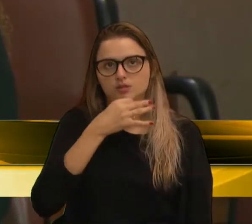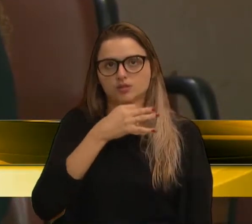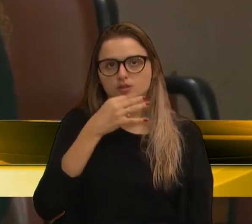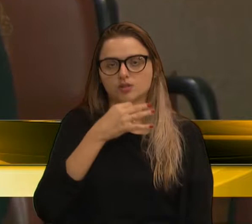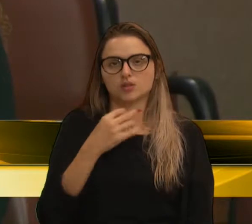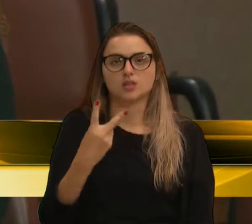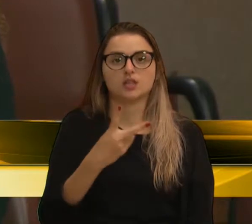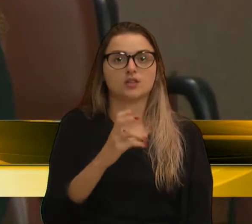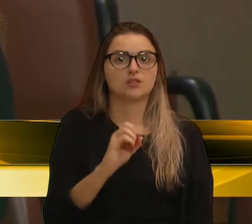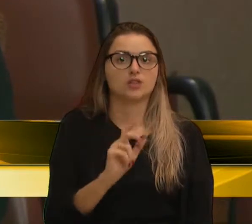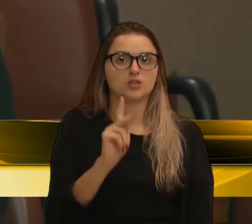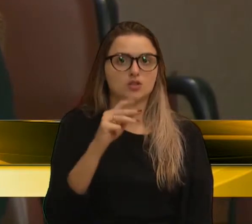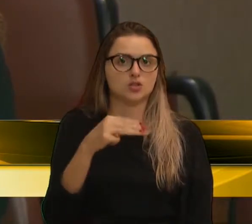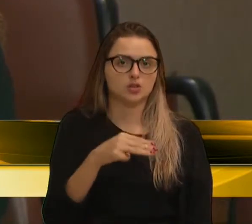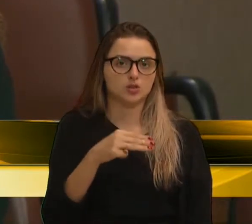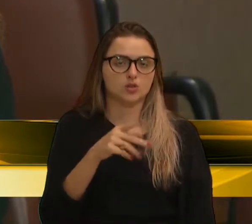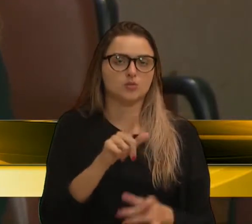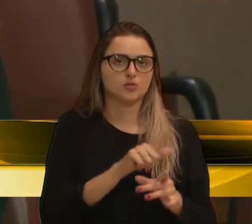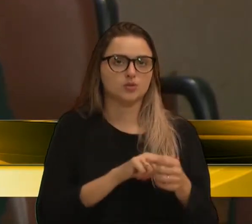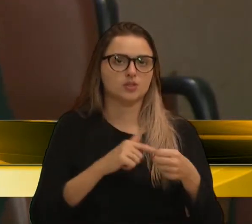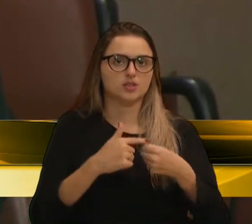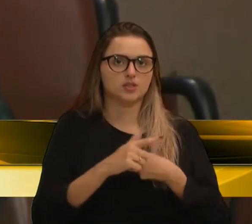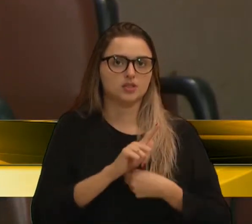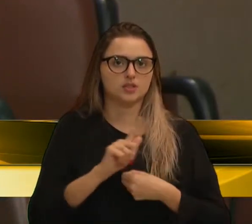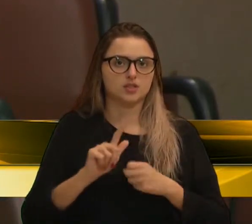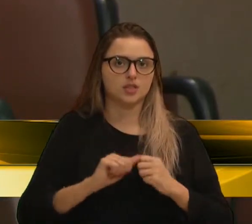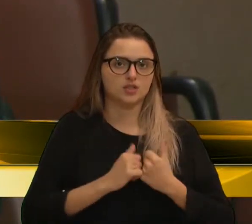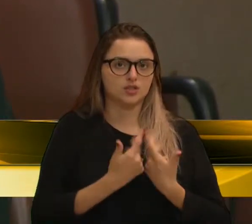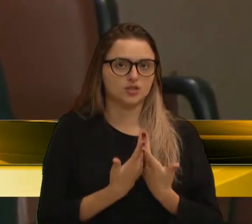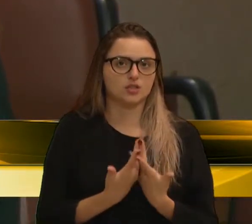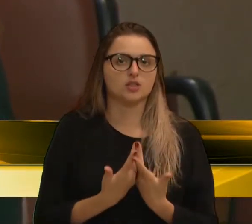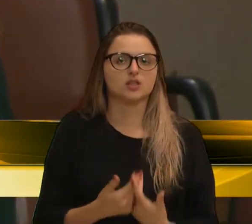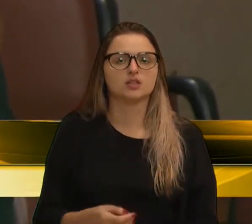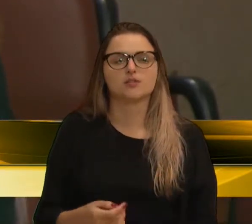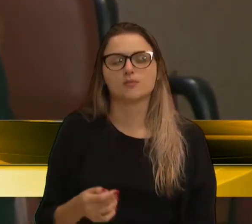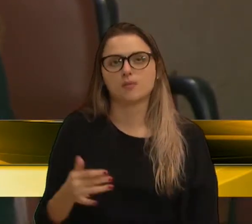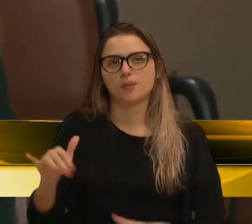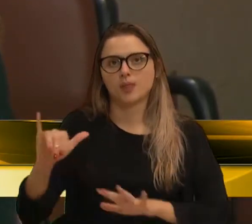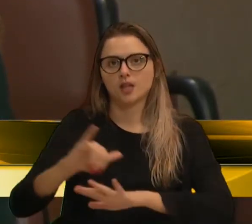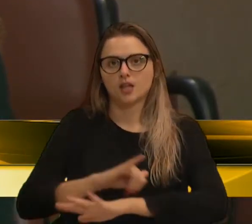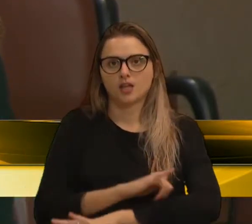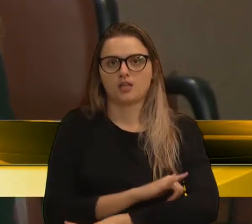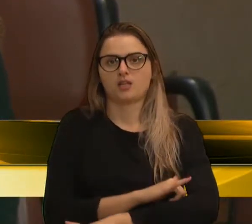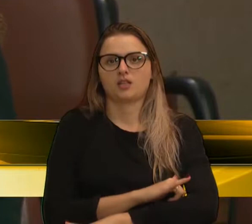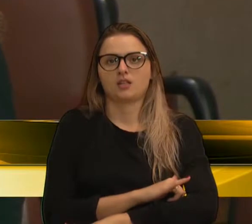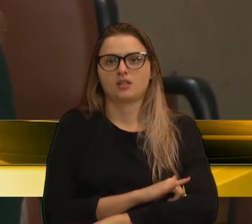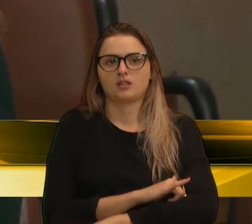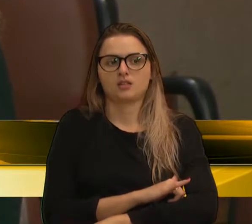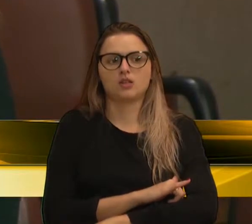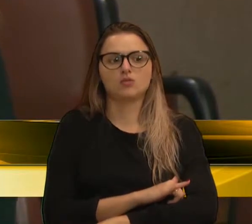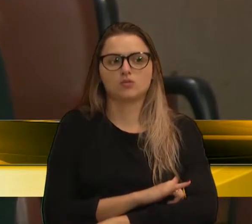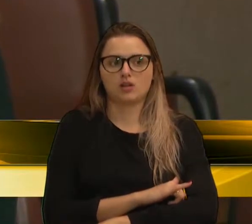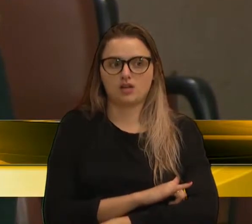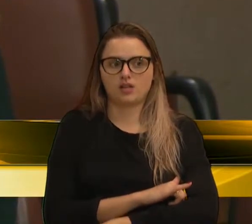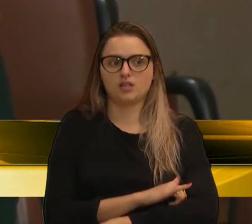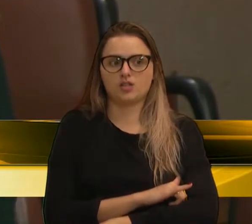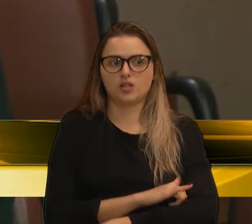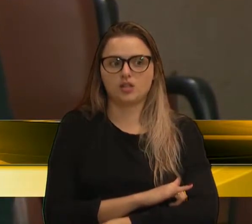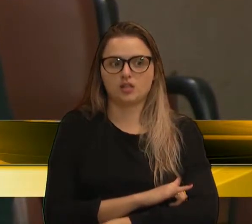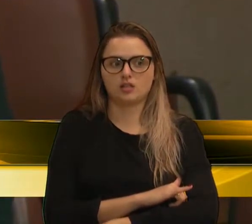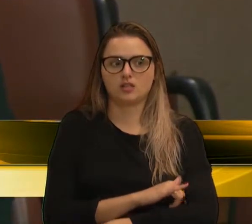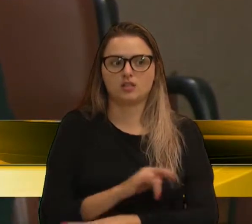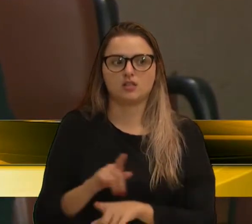quilômetros de gramado. É importante ressaltar que esse aeroporto é muito importante, porque aqui nós temos uma produção